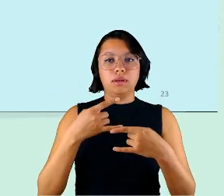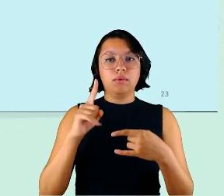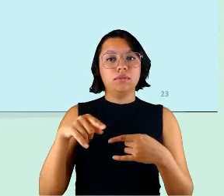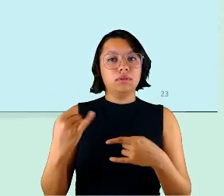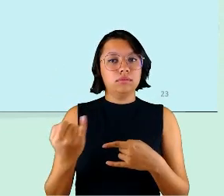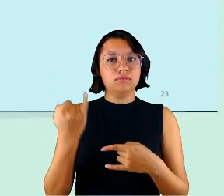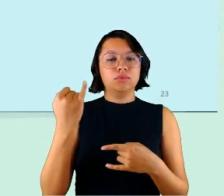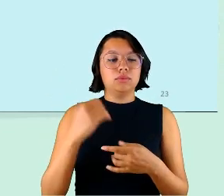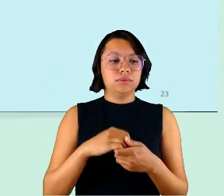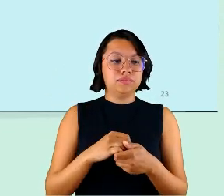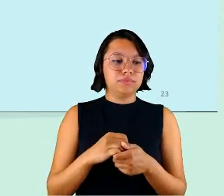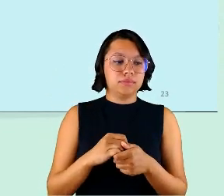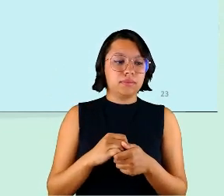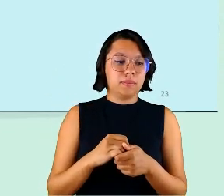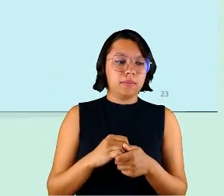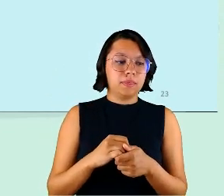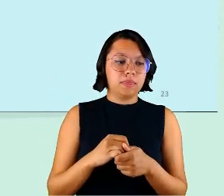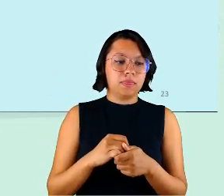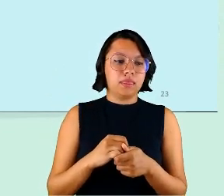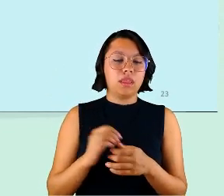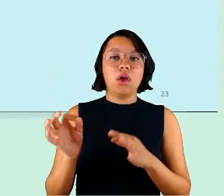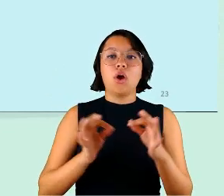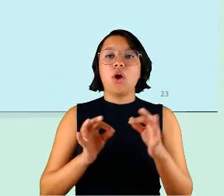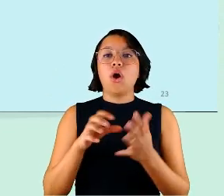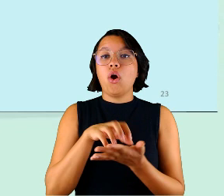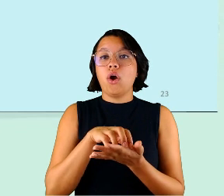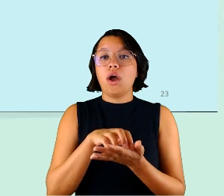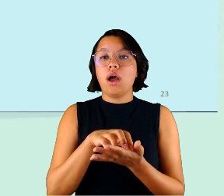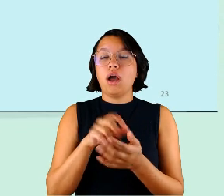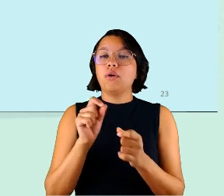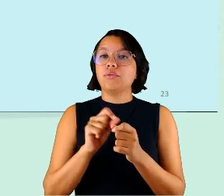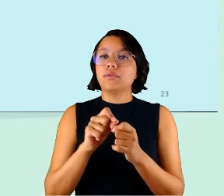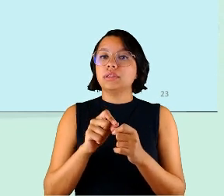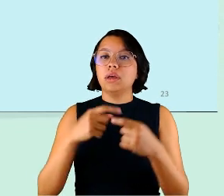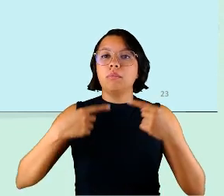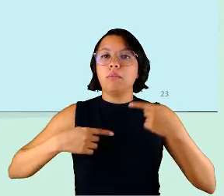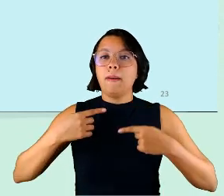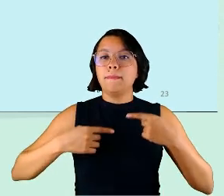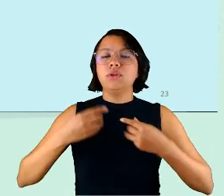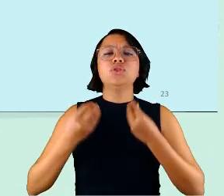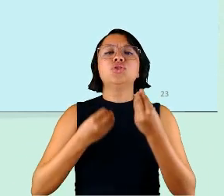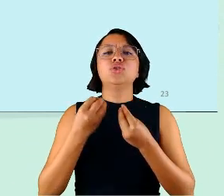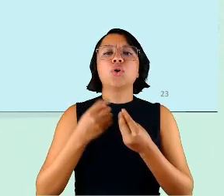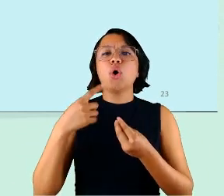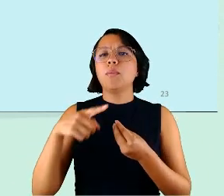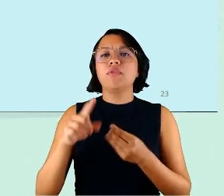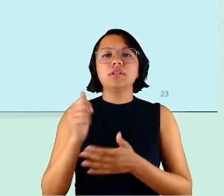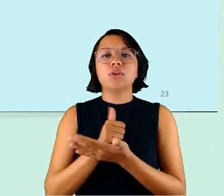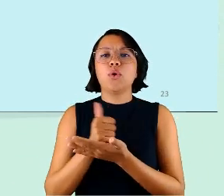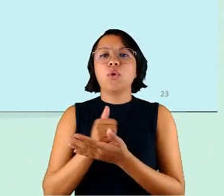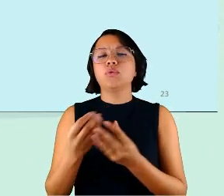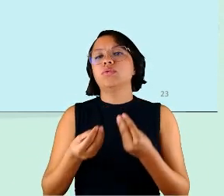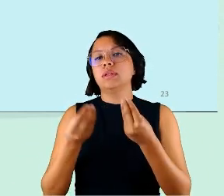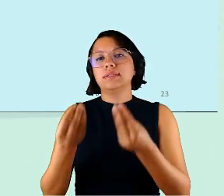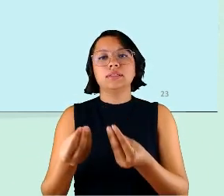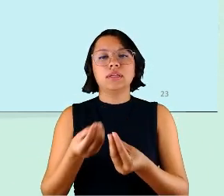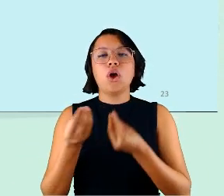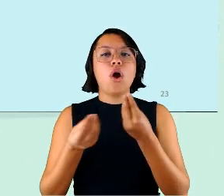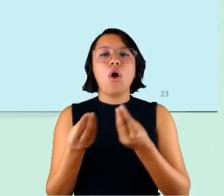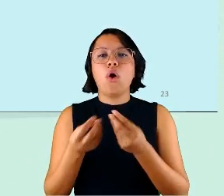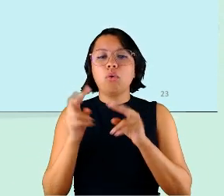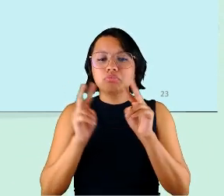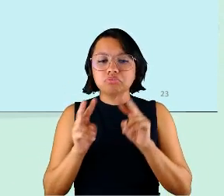e da organização estabelecer imediatamente uma política de como vai ser o controle das entregas o